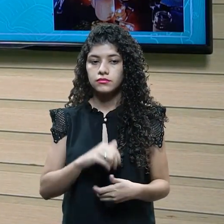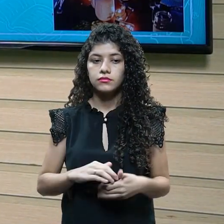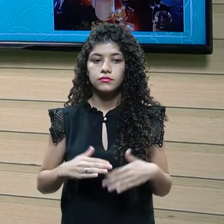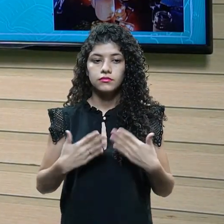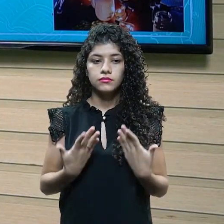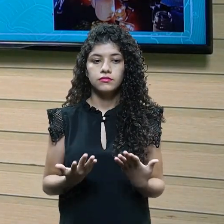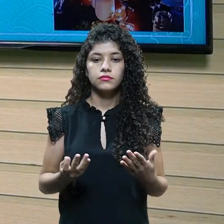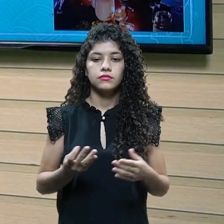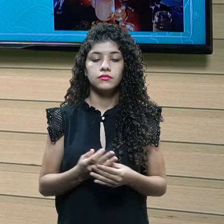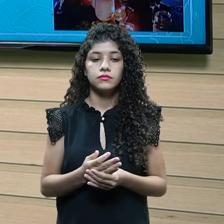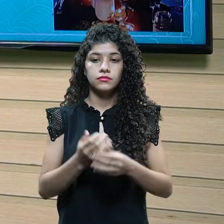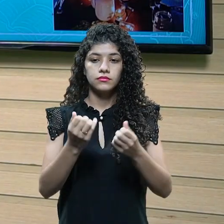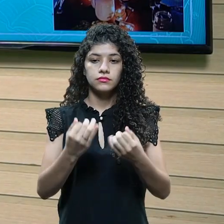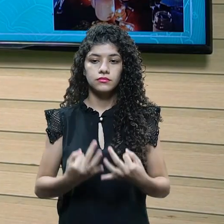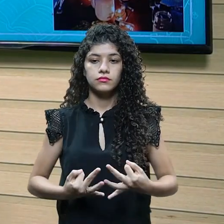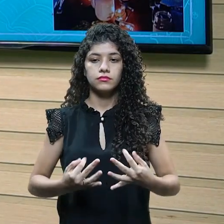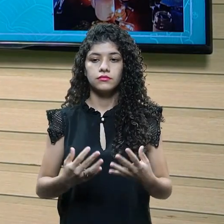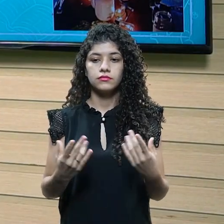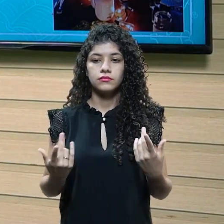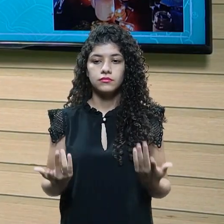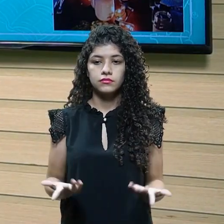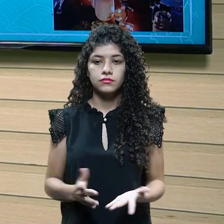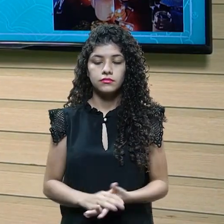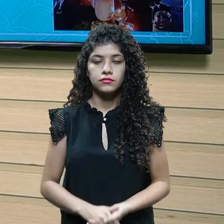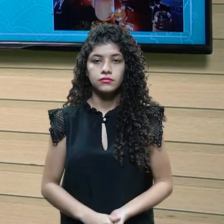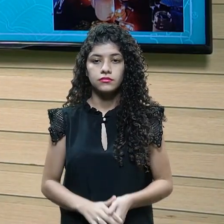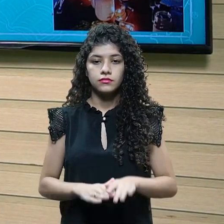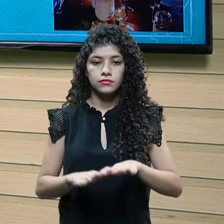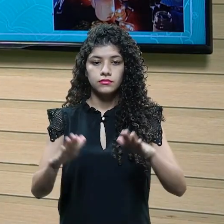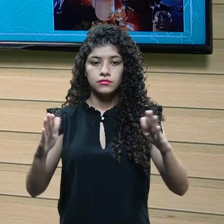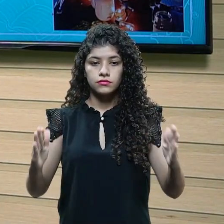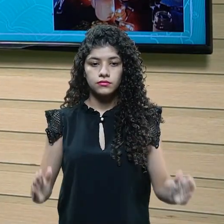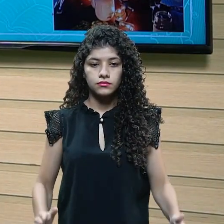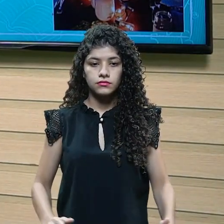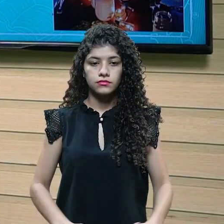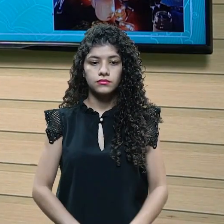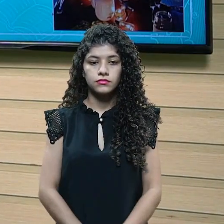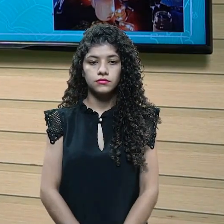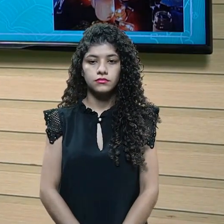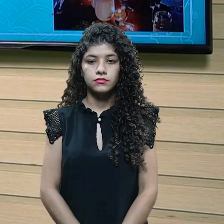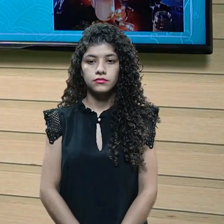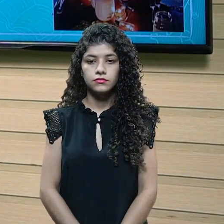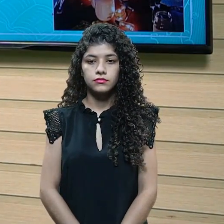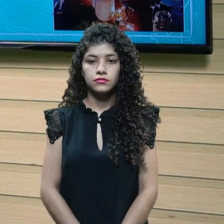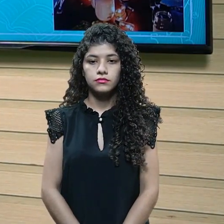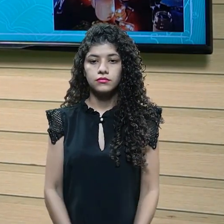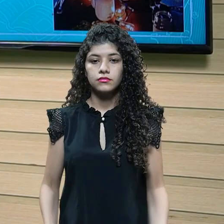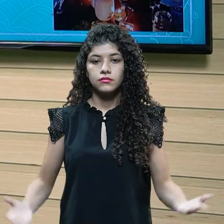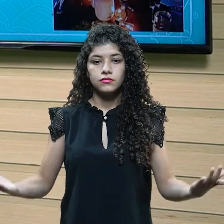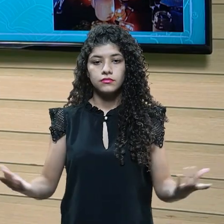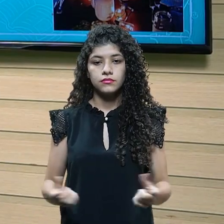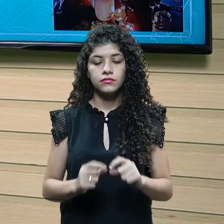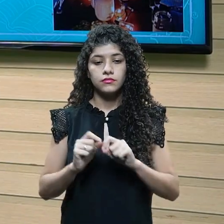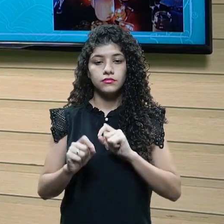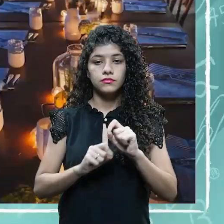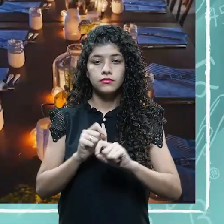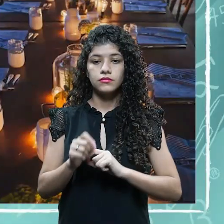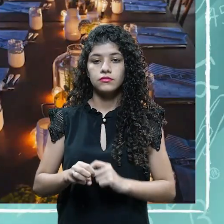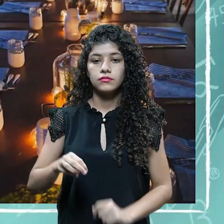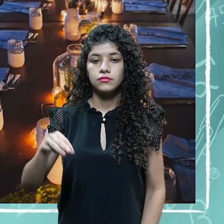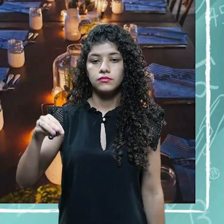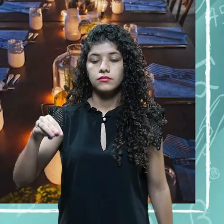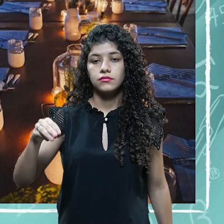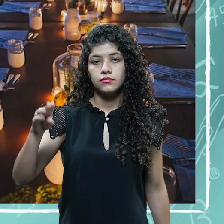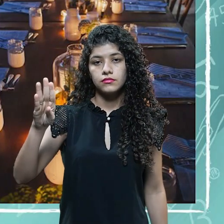composições de lugares e mesas, né. No caso da mesa de banquete, né. A gente já viu a mesa de autoridades, agora a vai ver mesa de banquete.